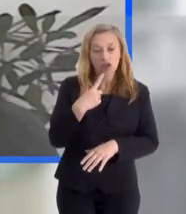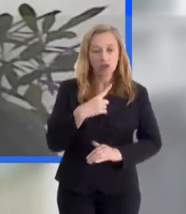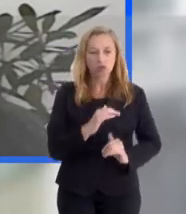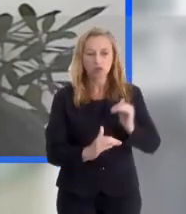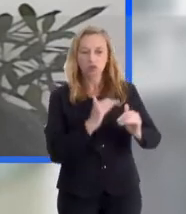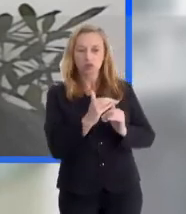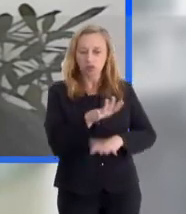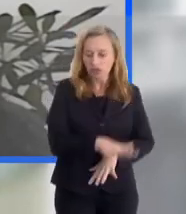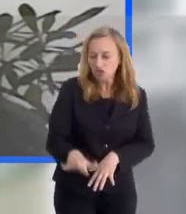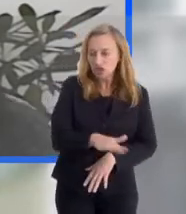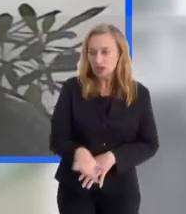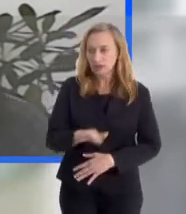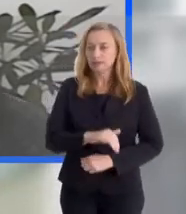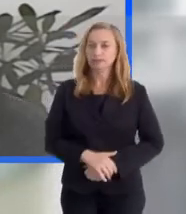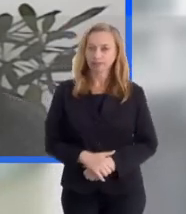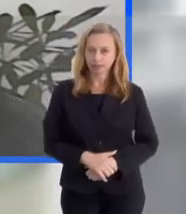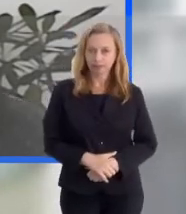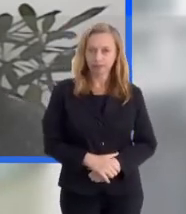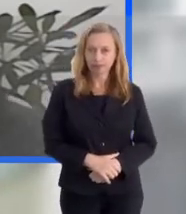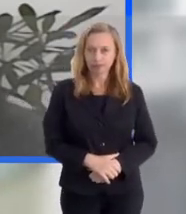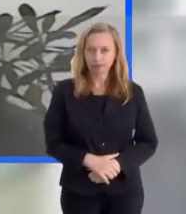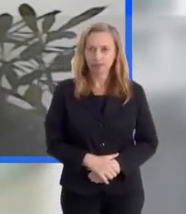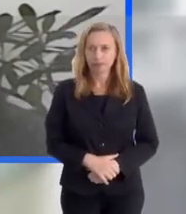escolar dessas crianças.